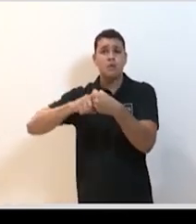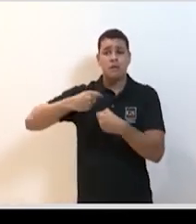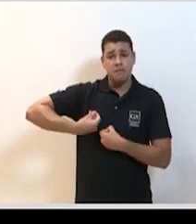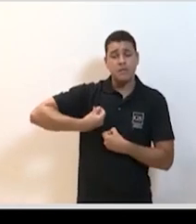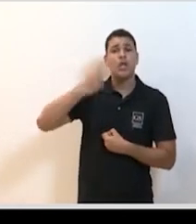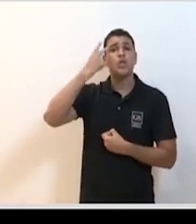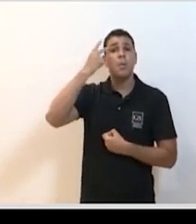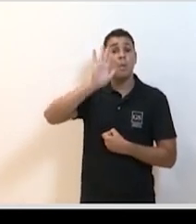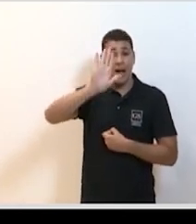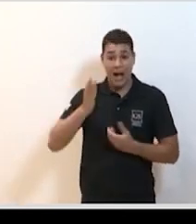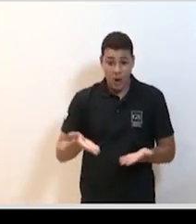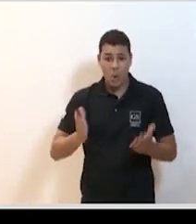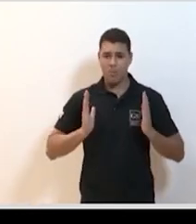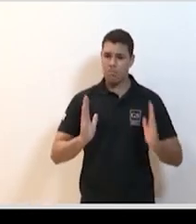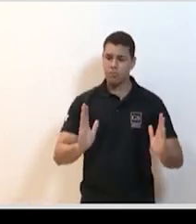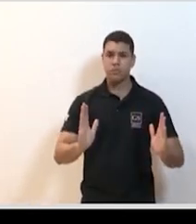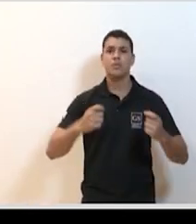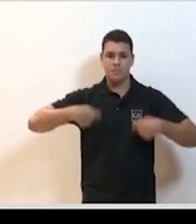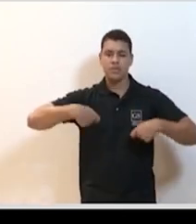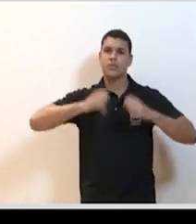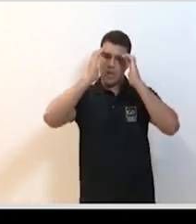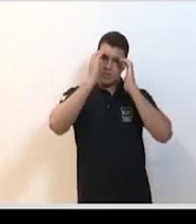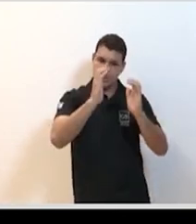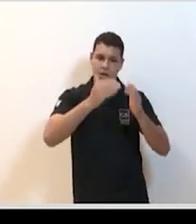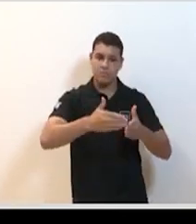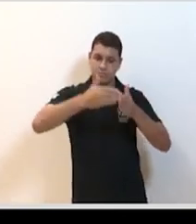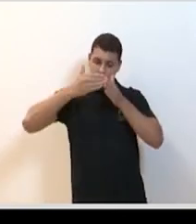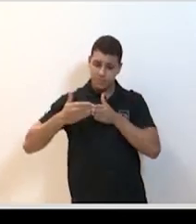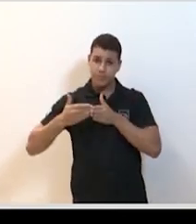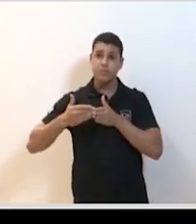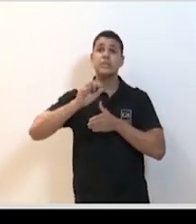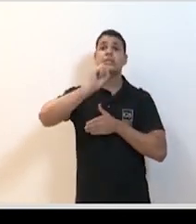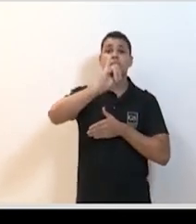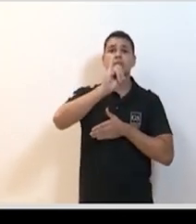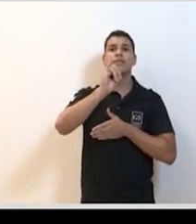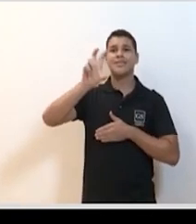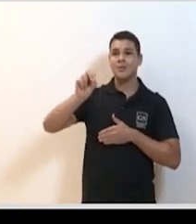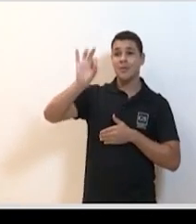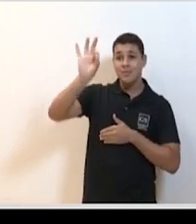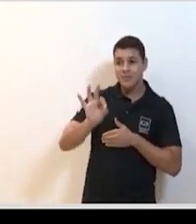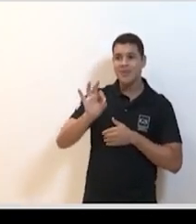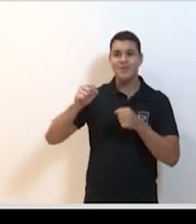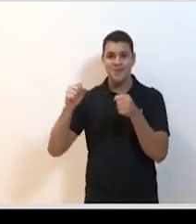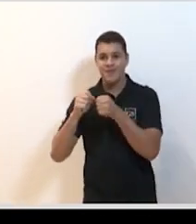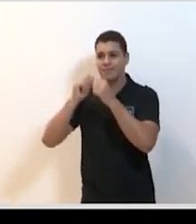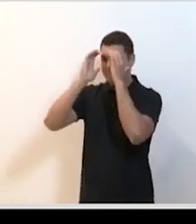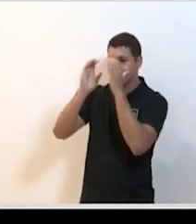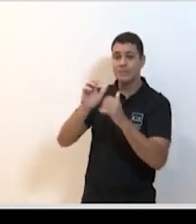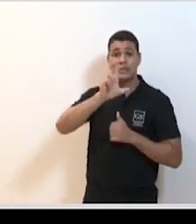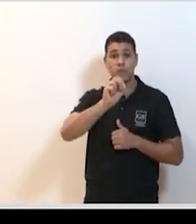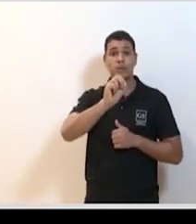muito importante nesse momento que todos trabalhemos juntos porque se houver algum desacerto se metade fizer a outra metade não fizer isso acaba